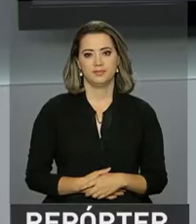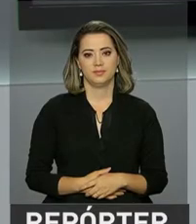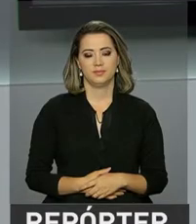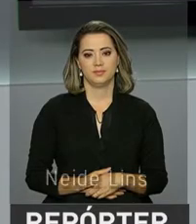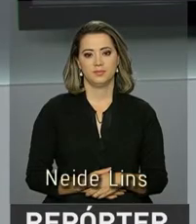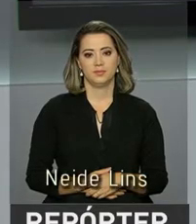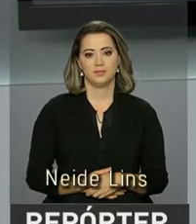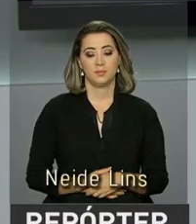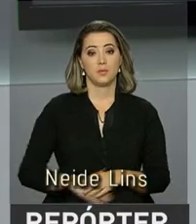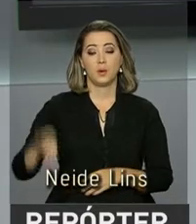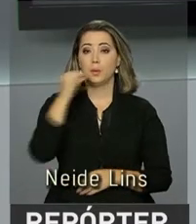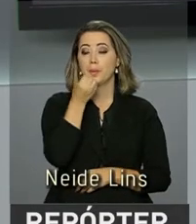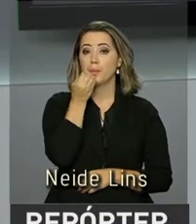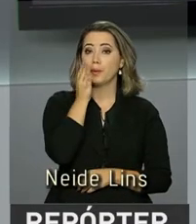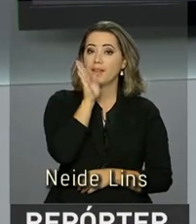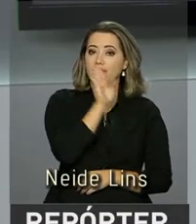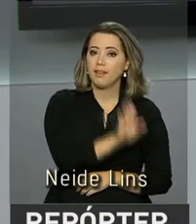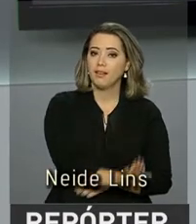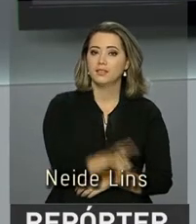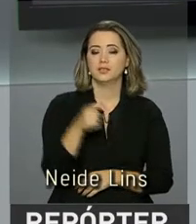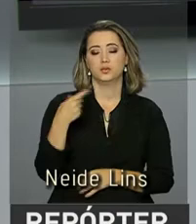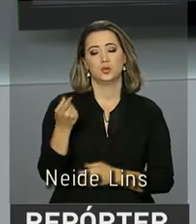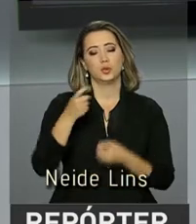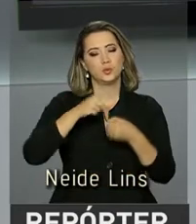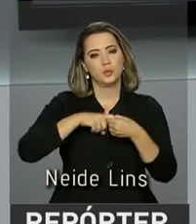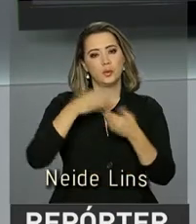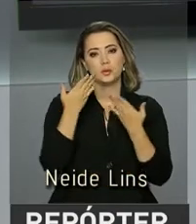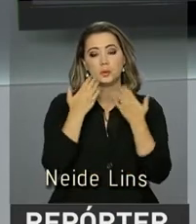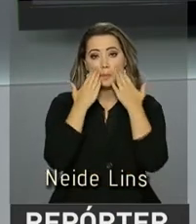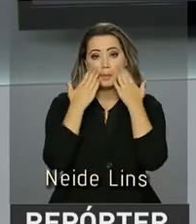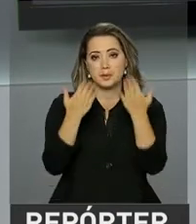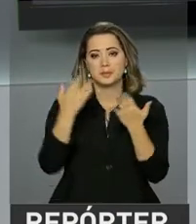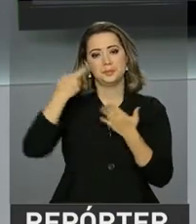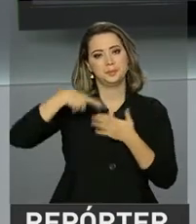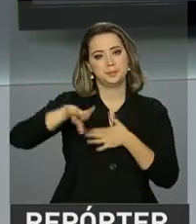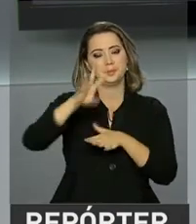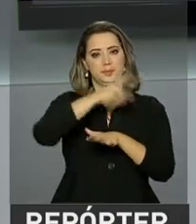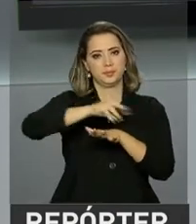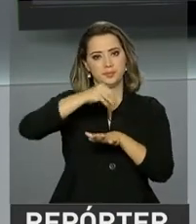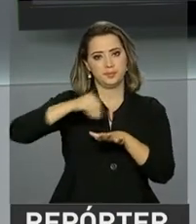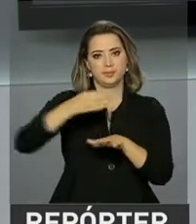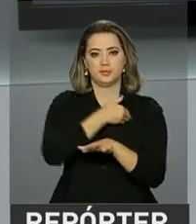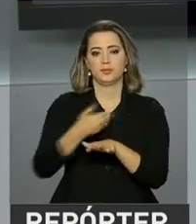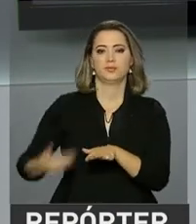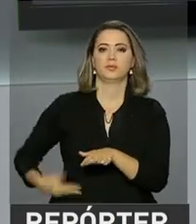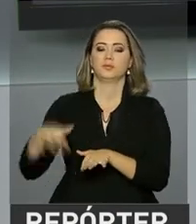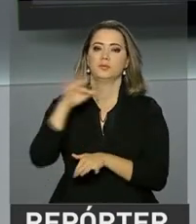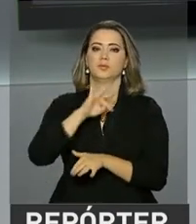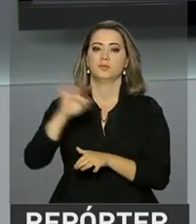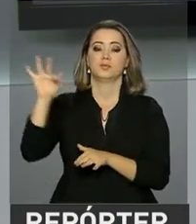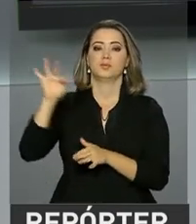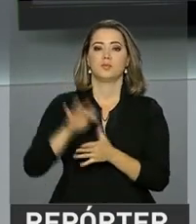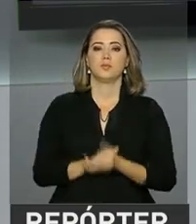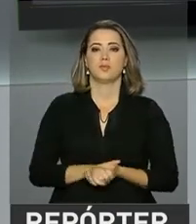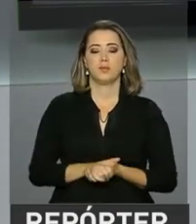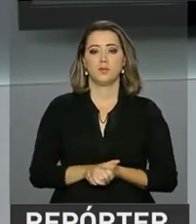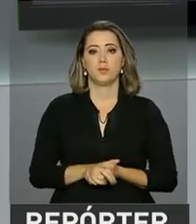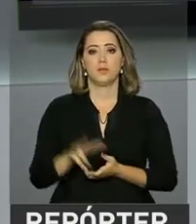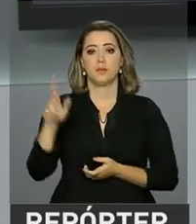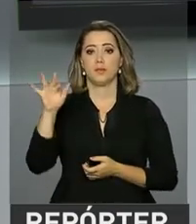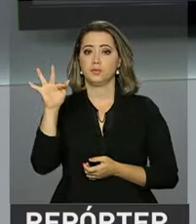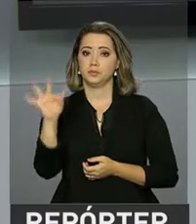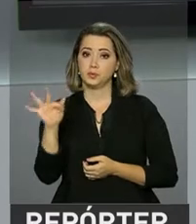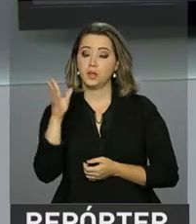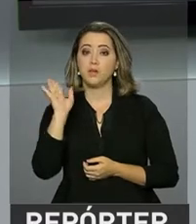Olá, boa tarde. Estamos de volta com mais uma edição do Repórter NBR e as notícias do governo federal. A Receita